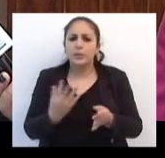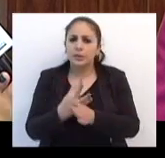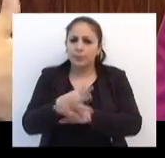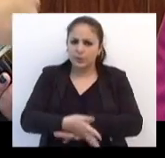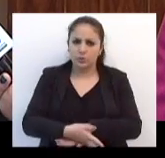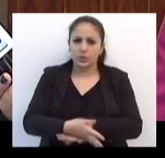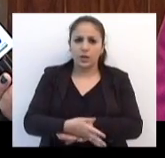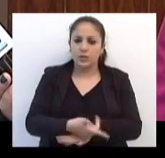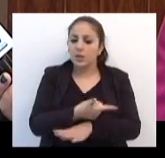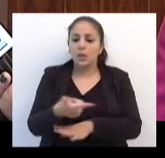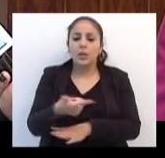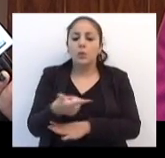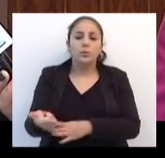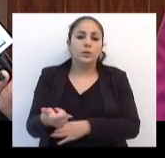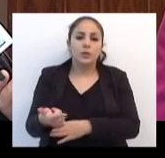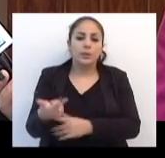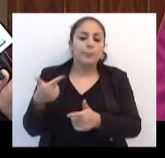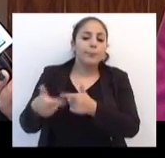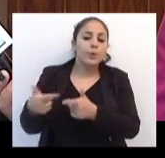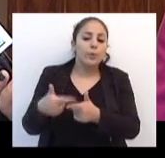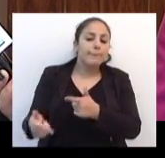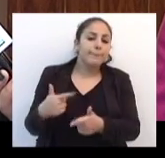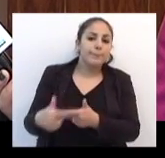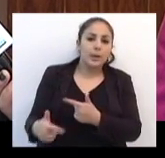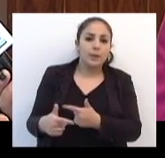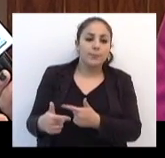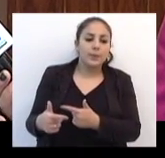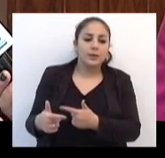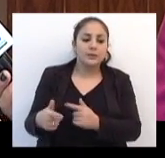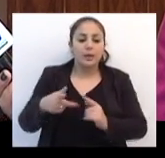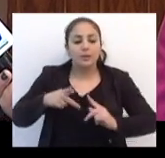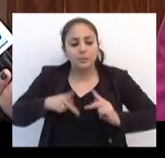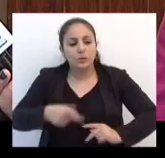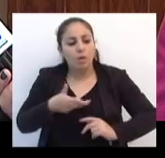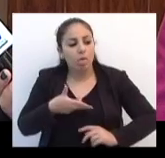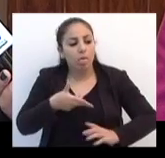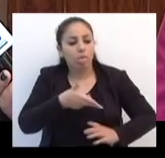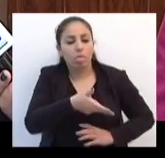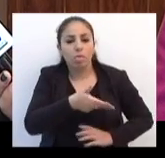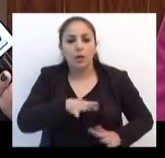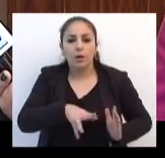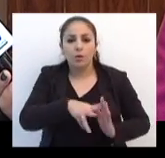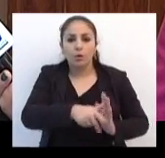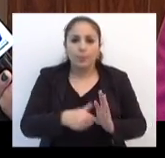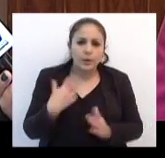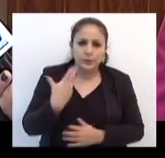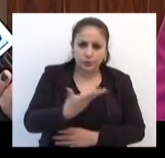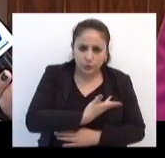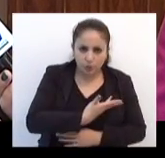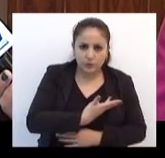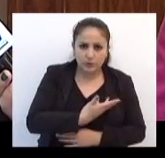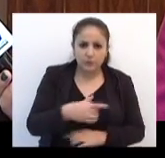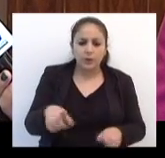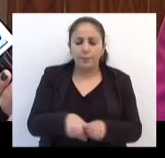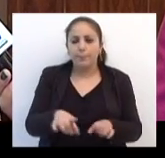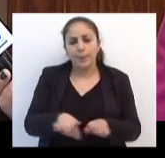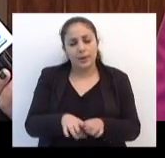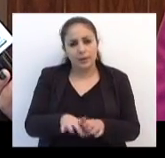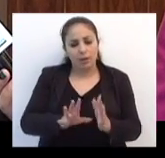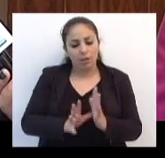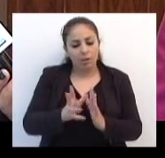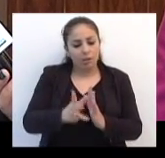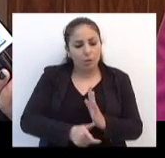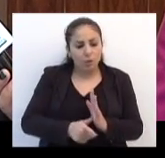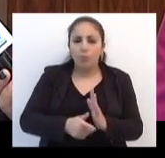madrugada, e não sermos abalroados com armas brancas, armas de fogo e assaltos, e